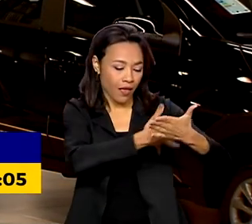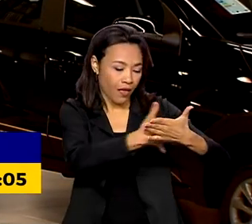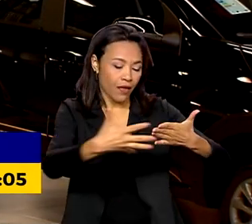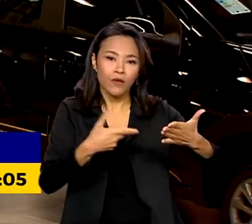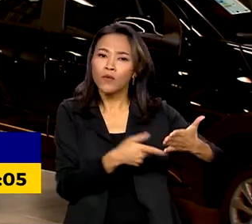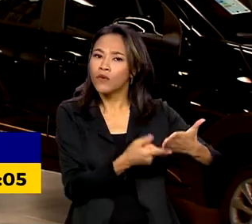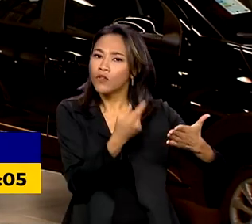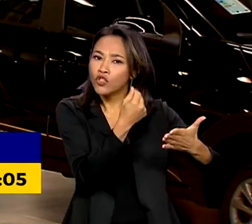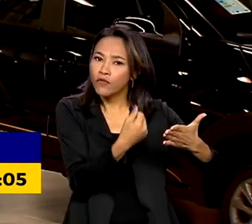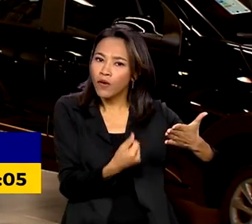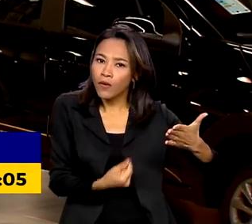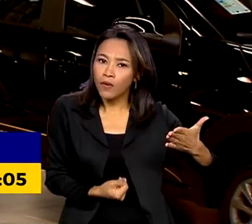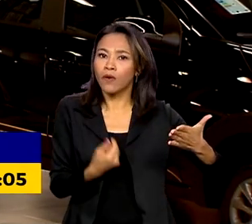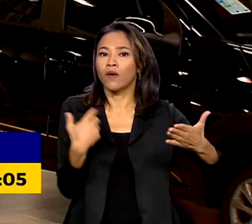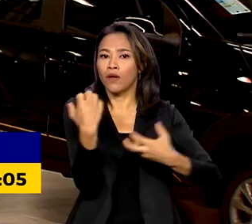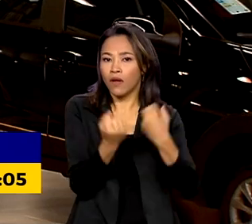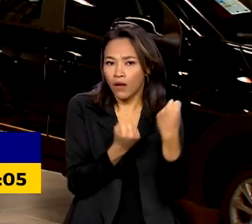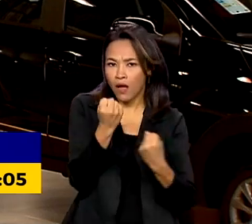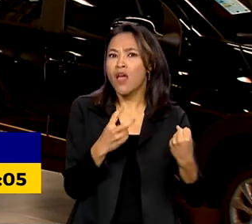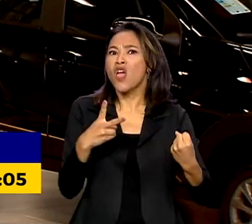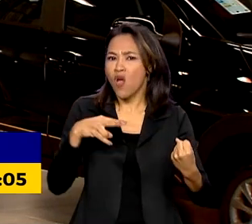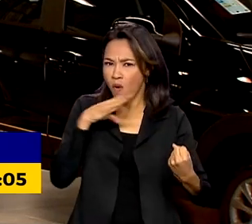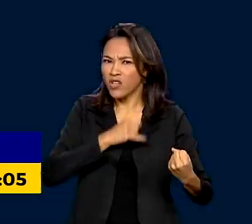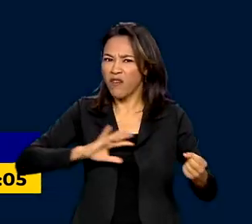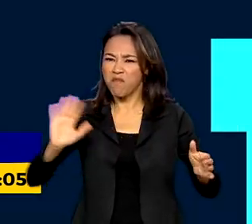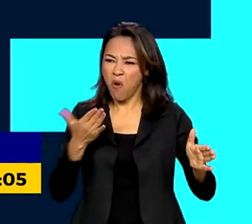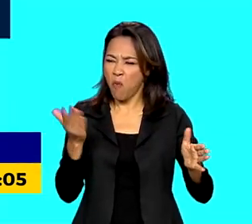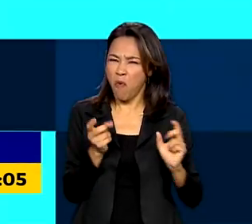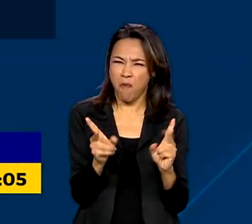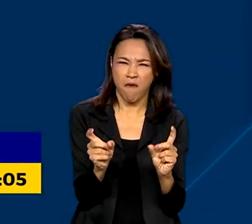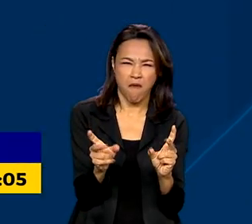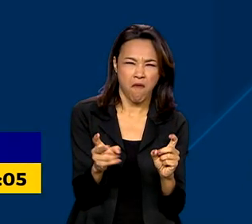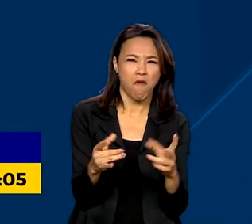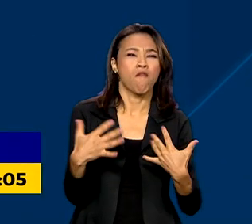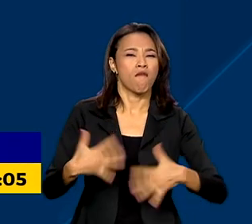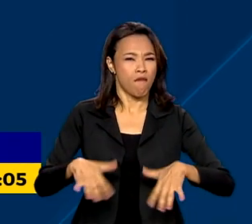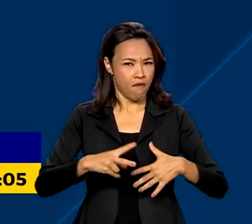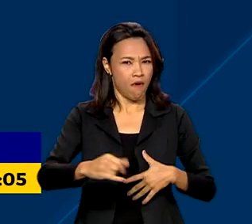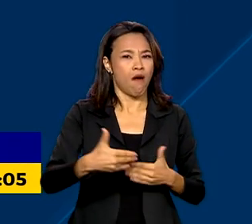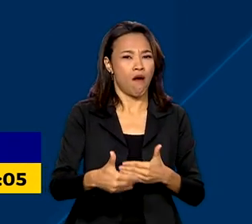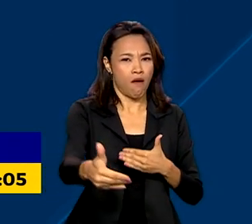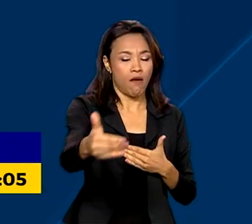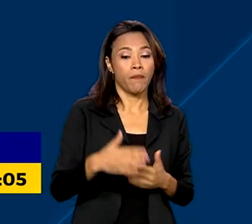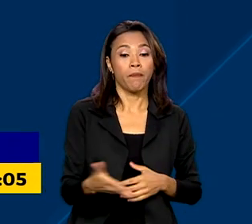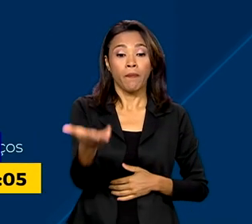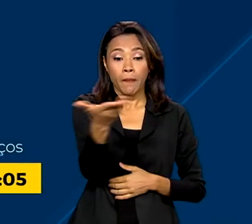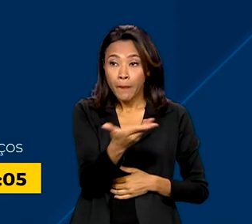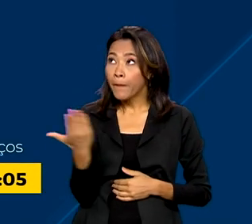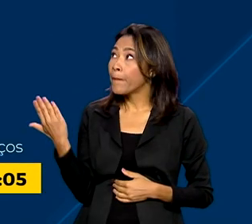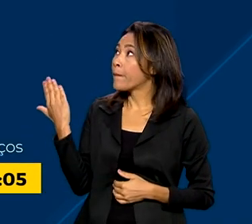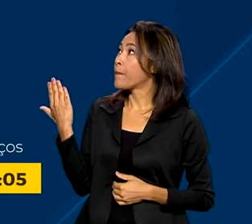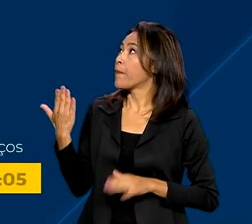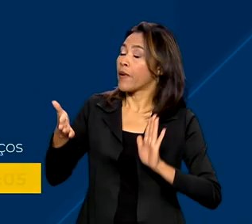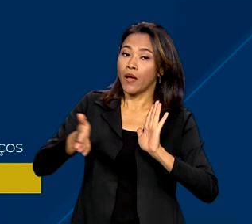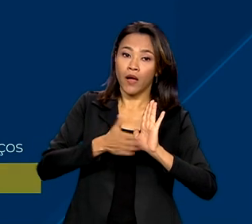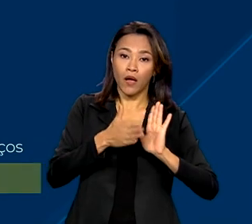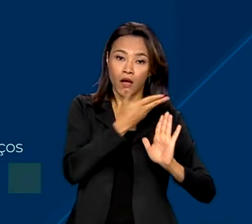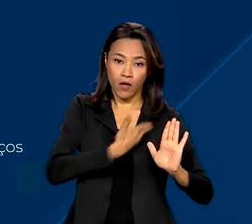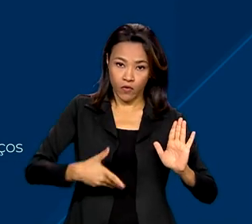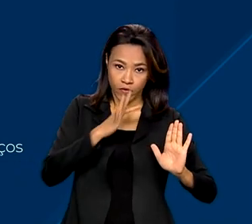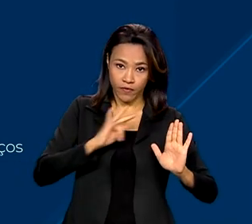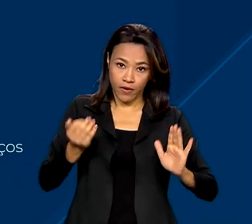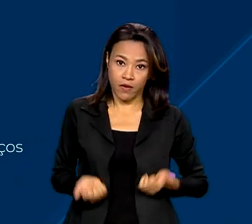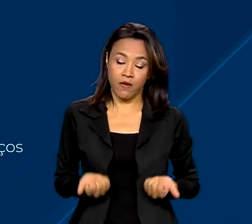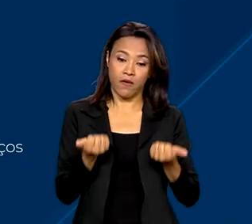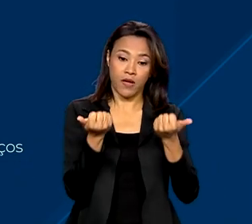Eu acredito bastante que o volume de vendas vai aumentar bastante. A proposta do governo federal vai conceder crédito tributário às